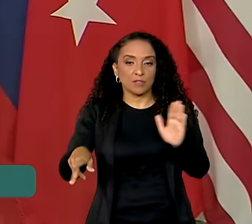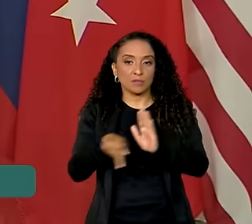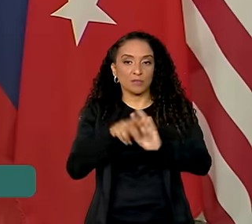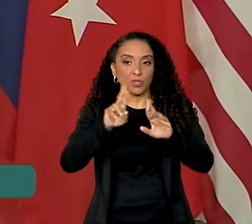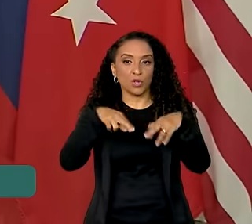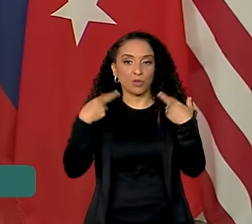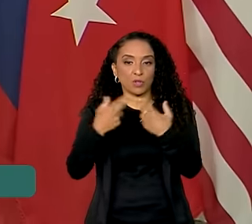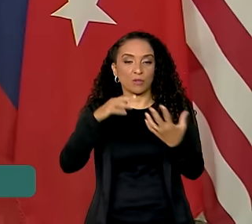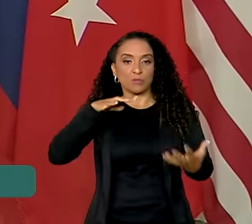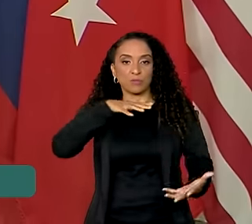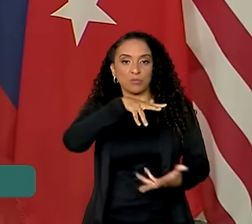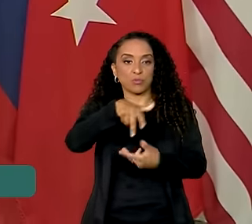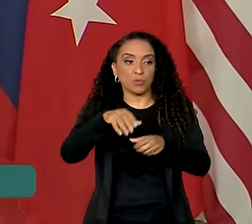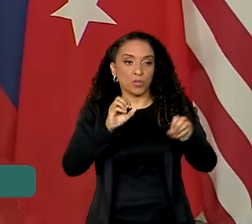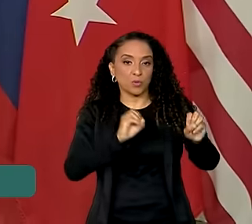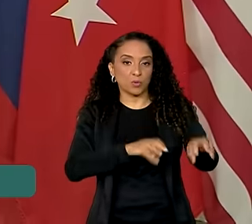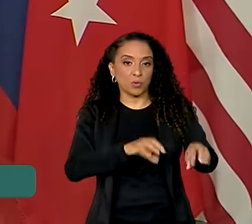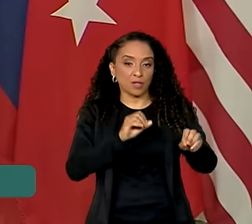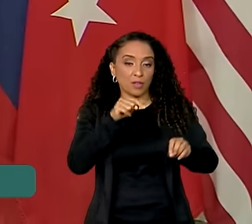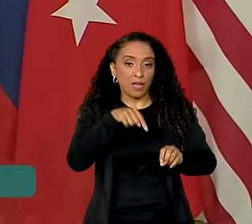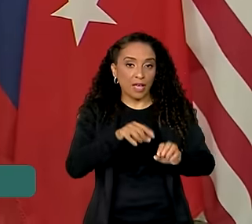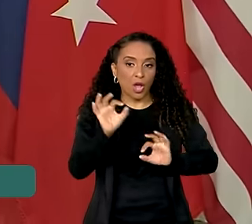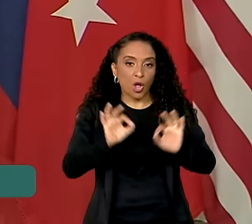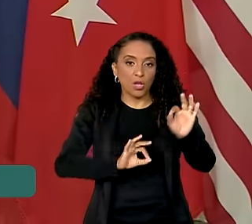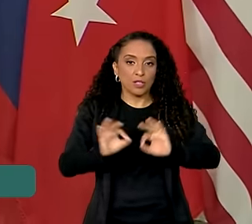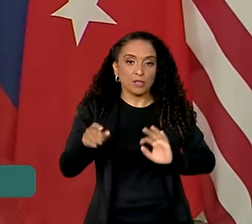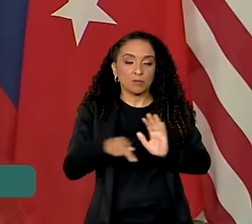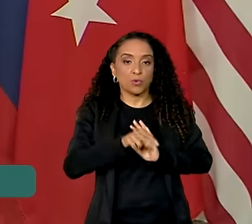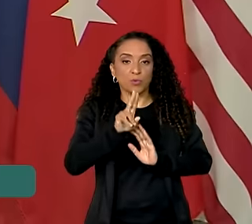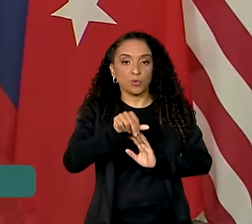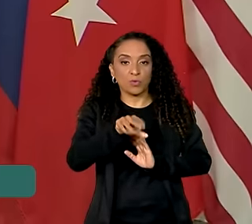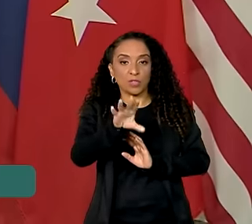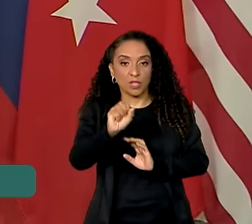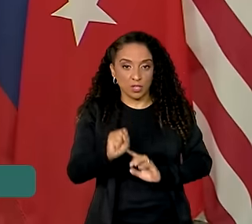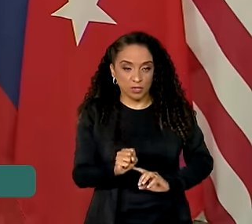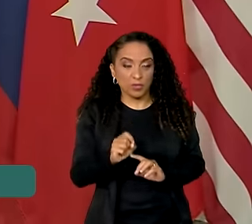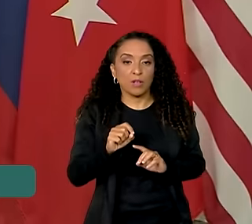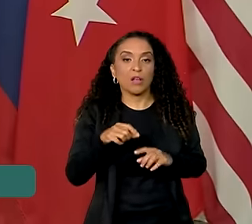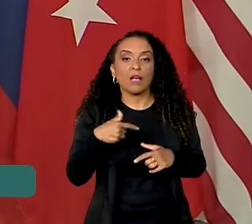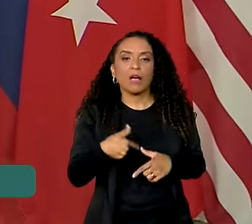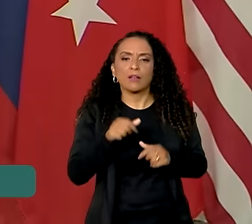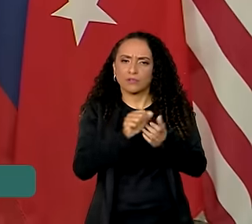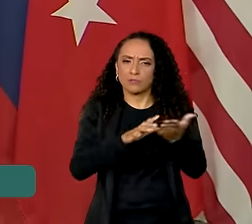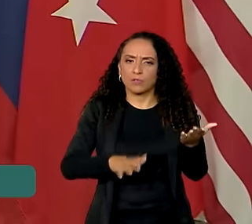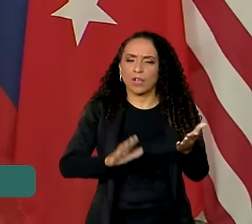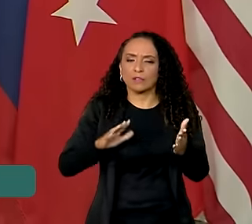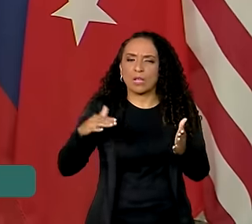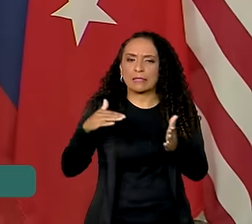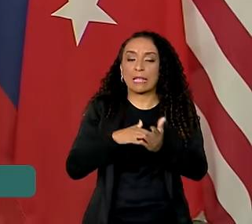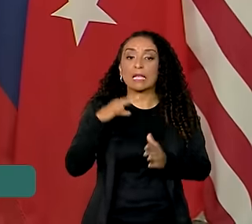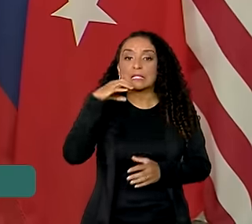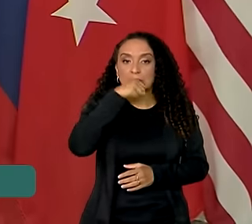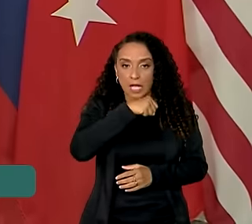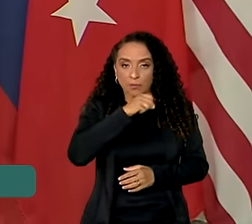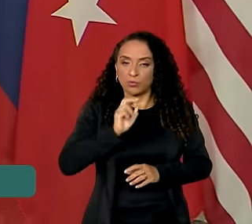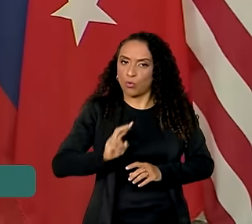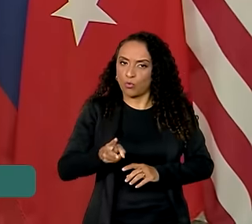Reunião Global da Educação, que é organizada pelo Unesco. Essas atividades continuam até o sábado.